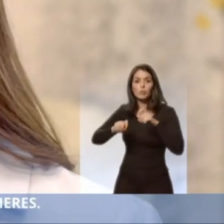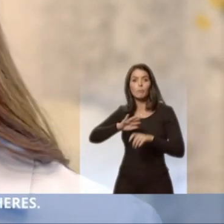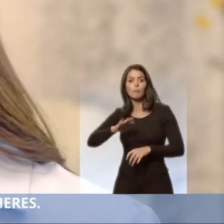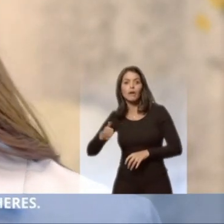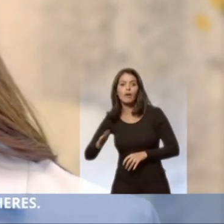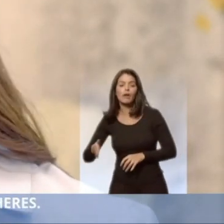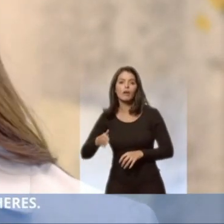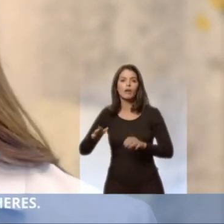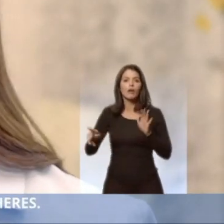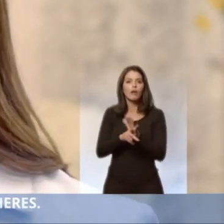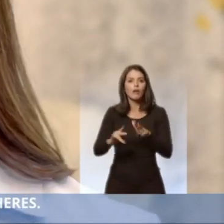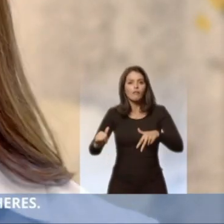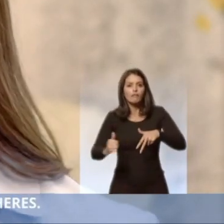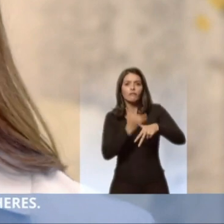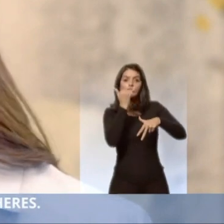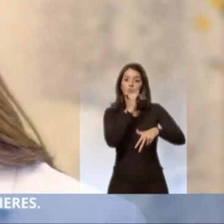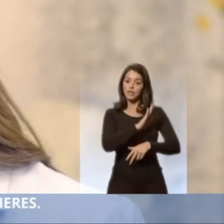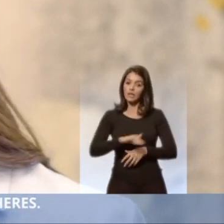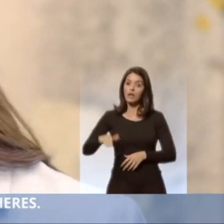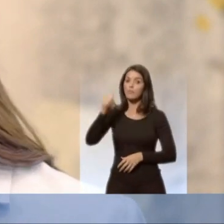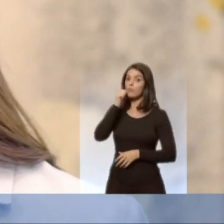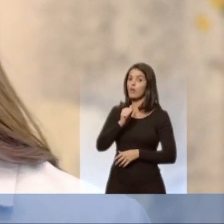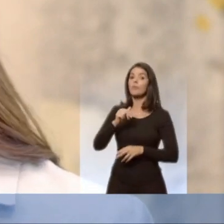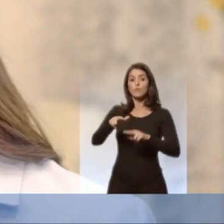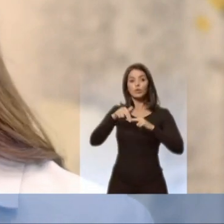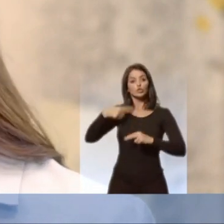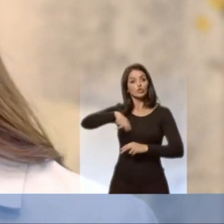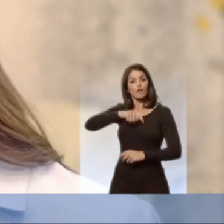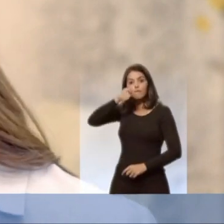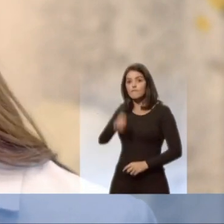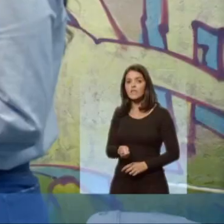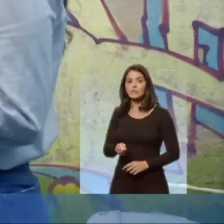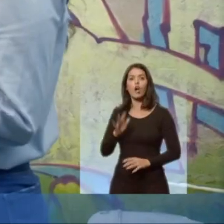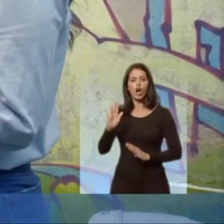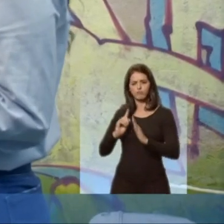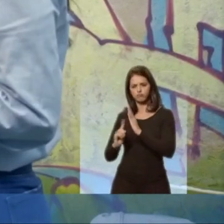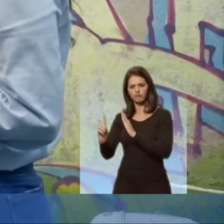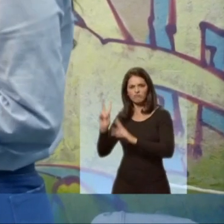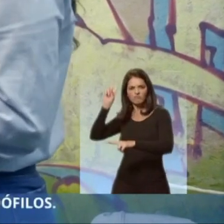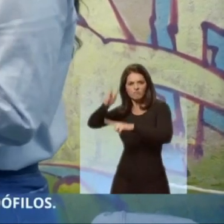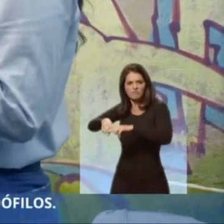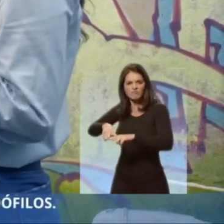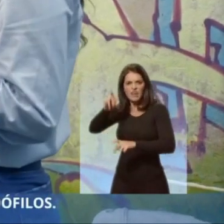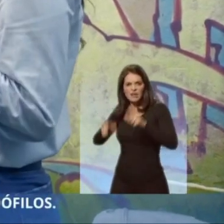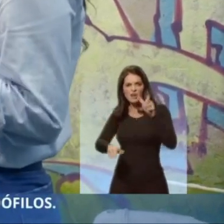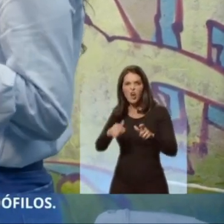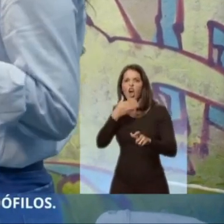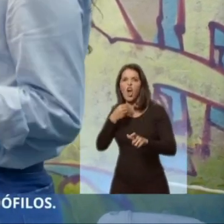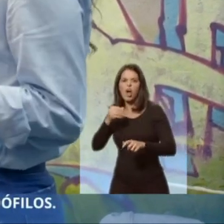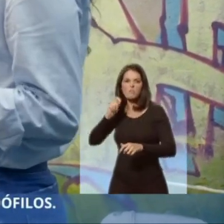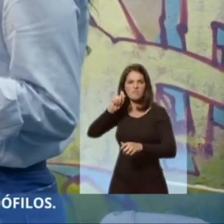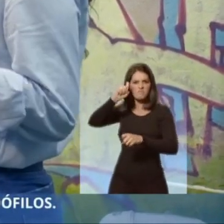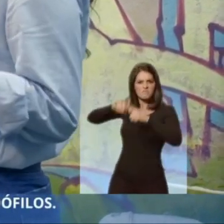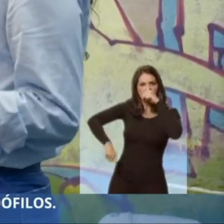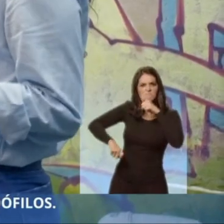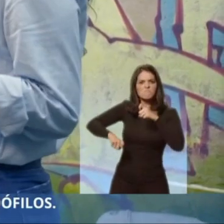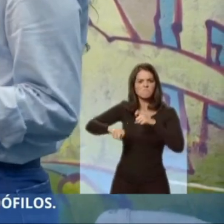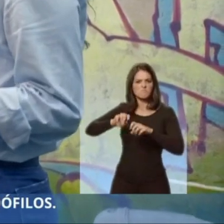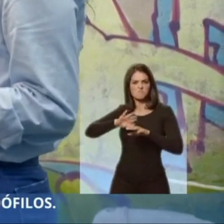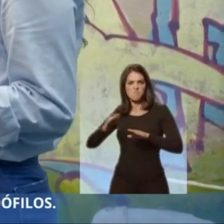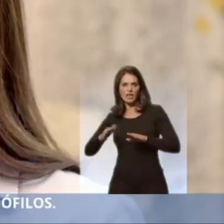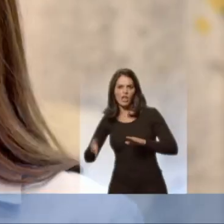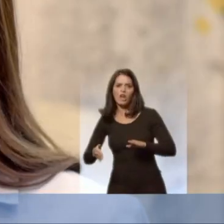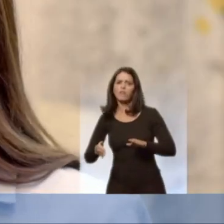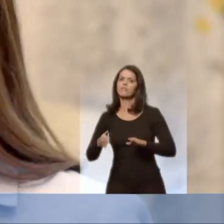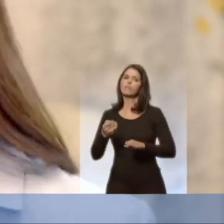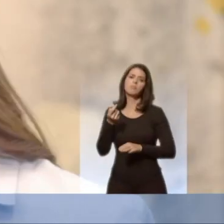As maiores vítimas são as crianças e as mulheres. Por isso que a gente tem que ser firme. Eu sempre digo, olha, cadeia é muito pouco pra estupradores e